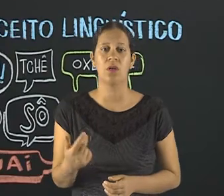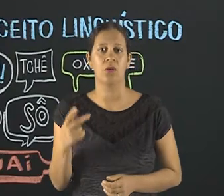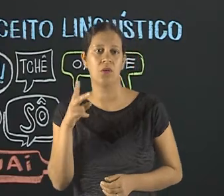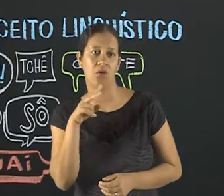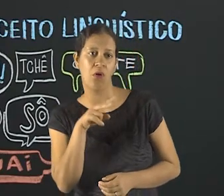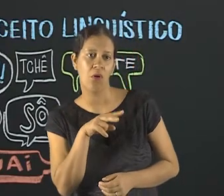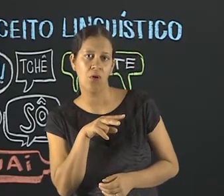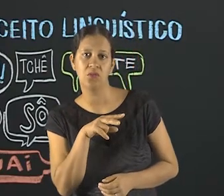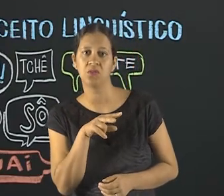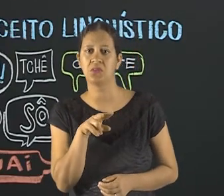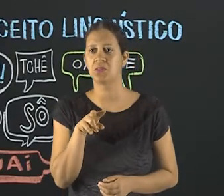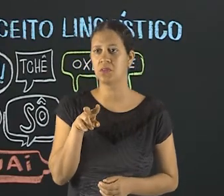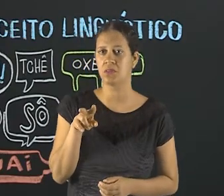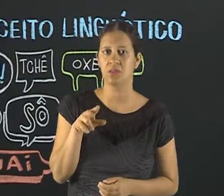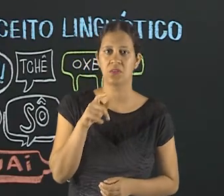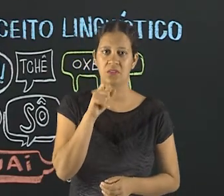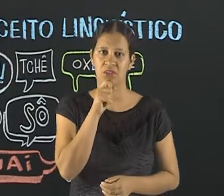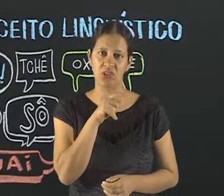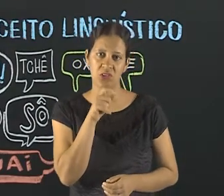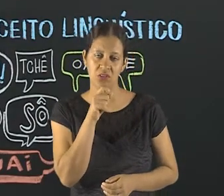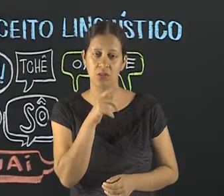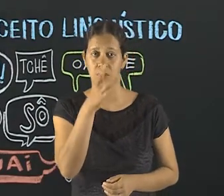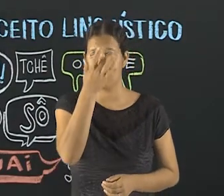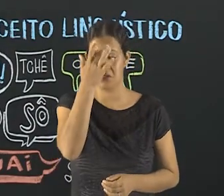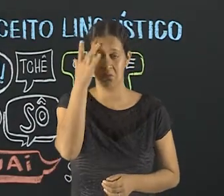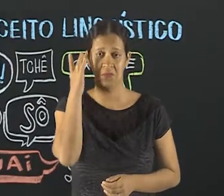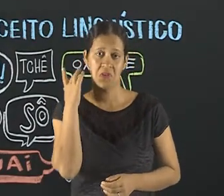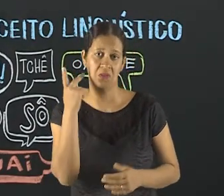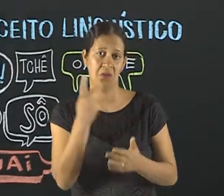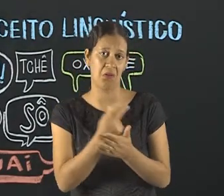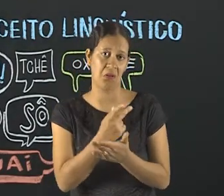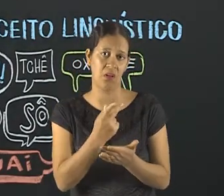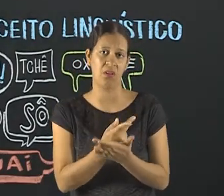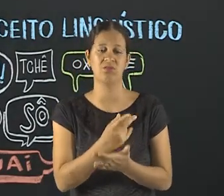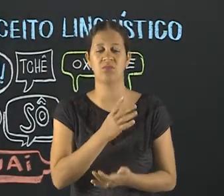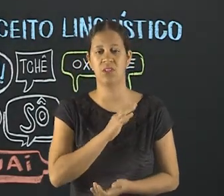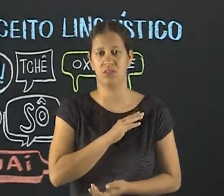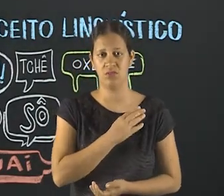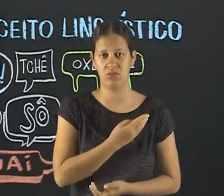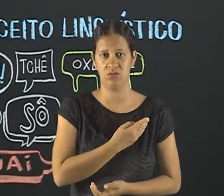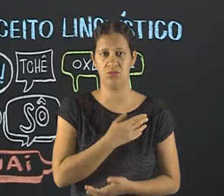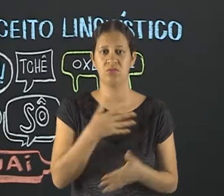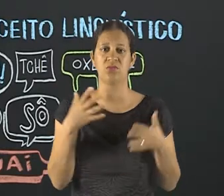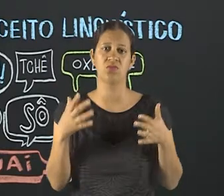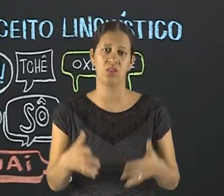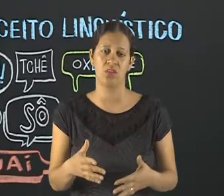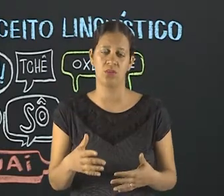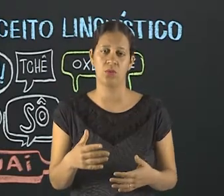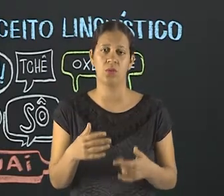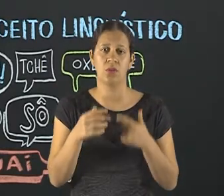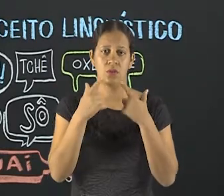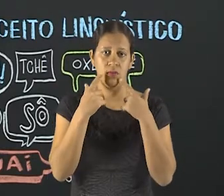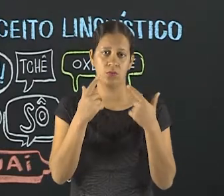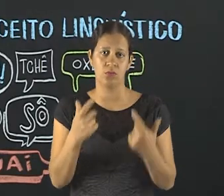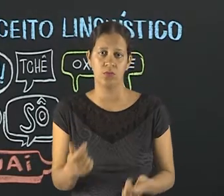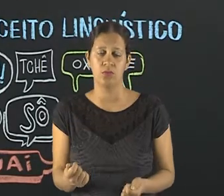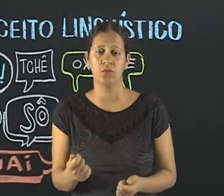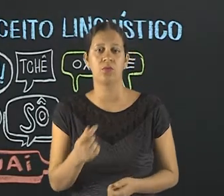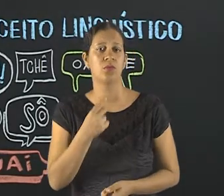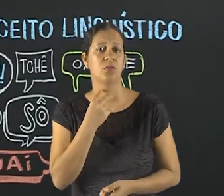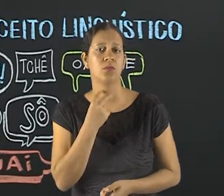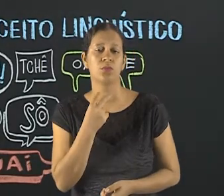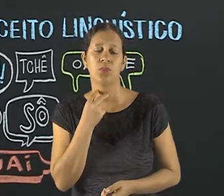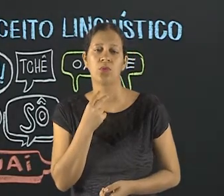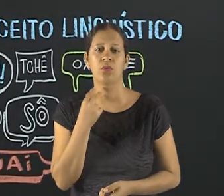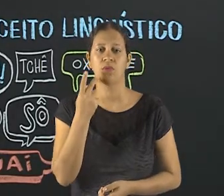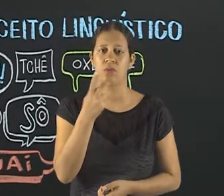que olha torto, que acha estranho quando alguém fala errado, está cometendo um preconceito muito chato, que é o preconceito linguístico. Você não pode julgar